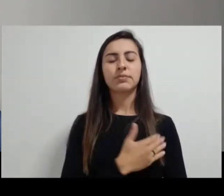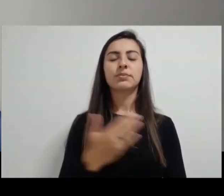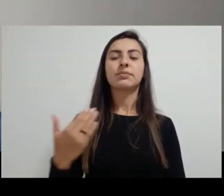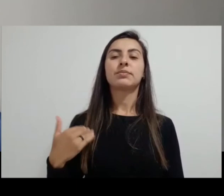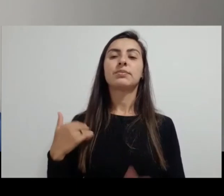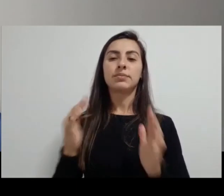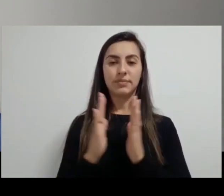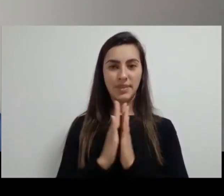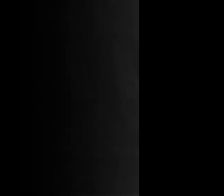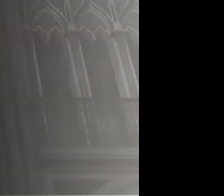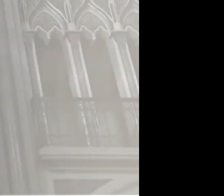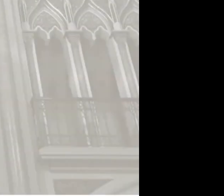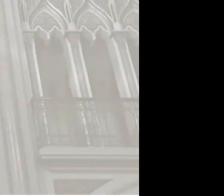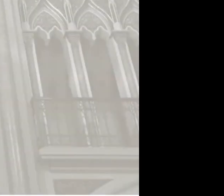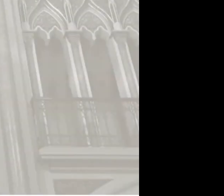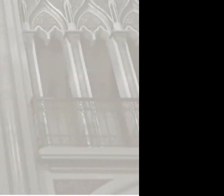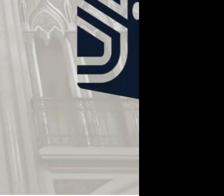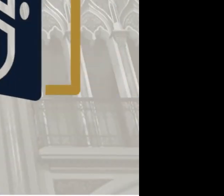Santo. Amém.